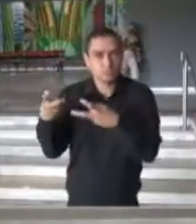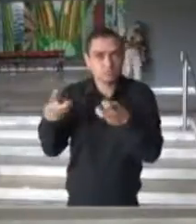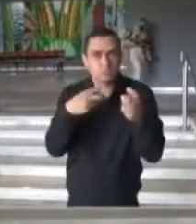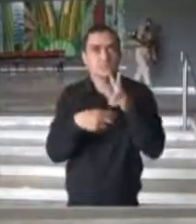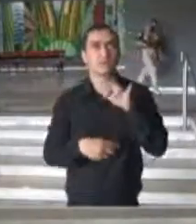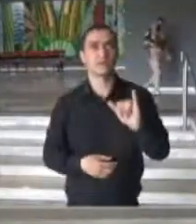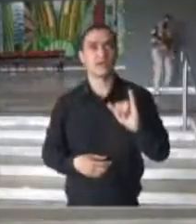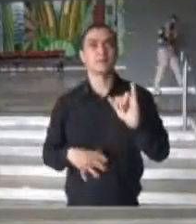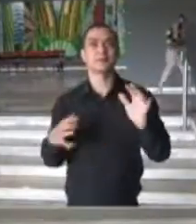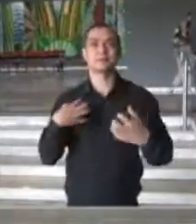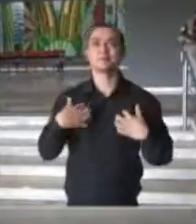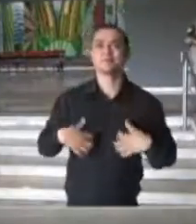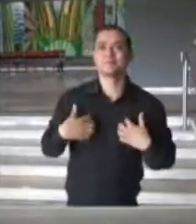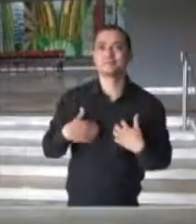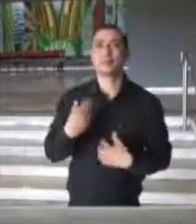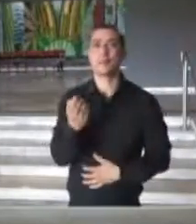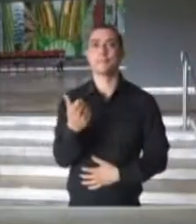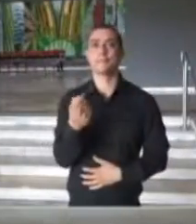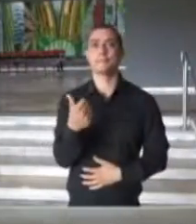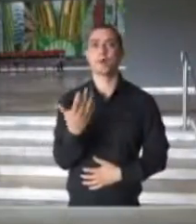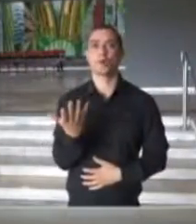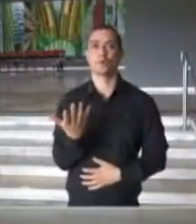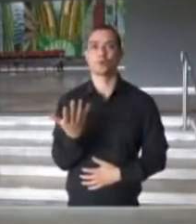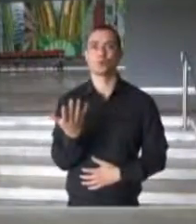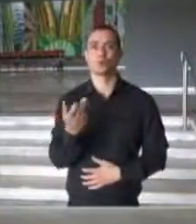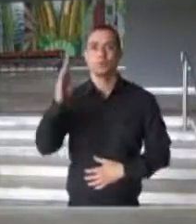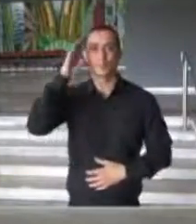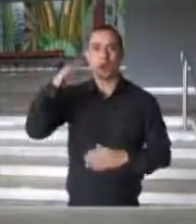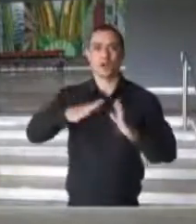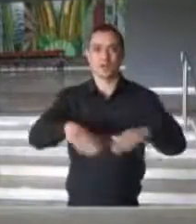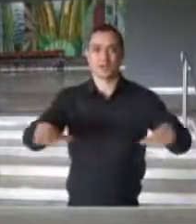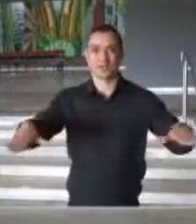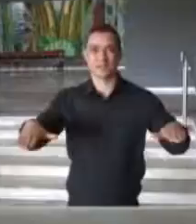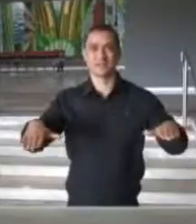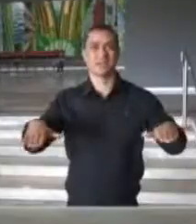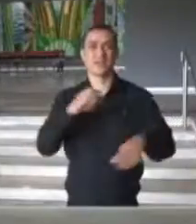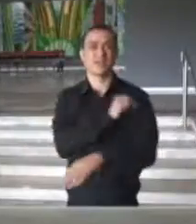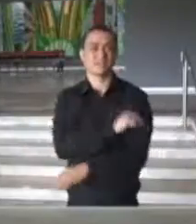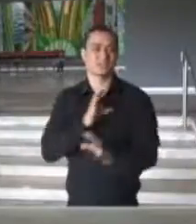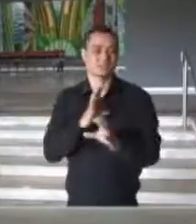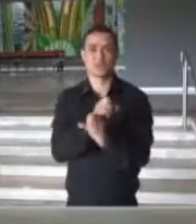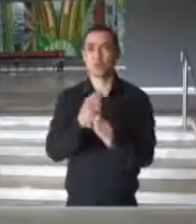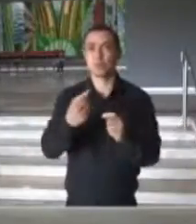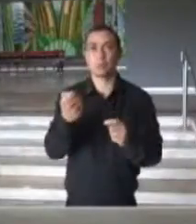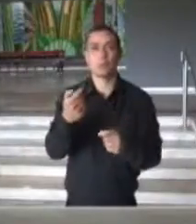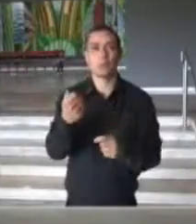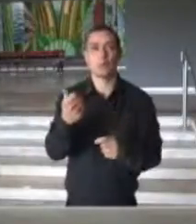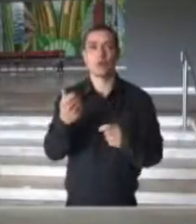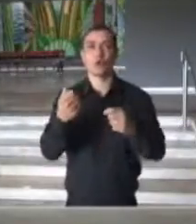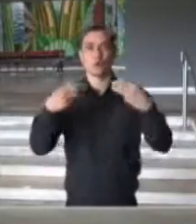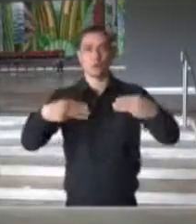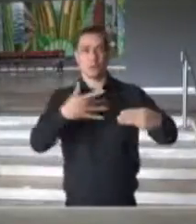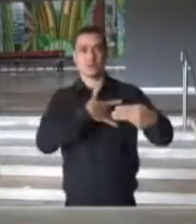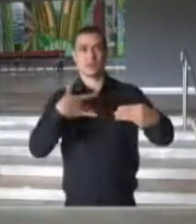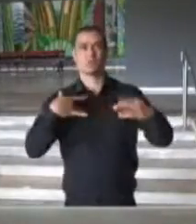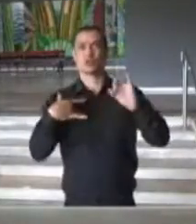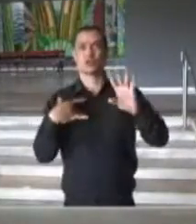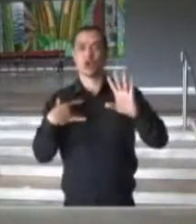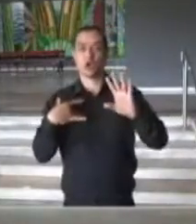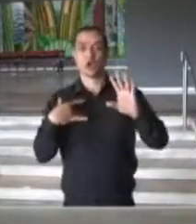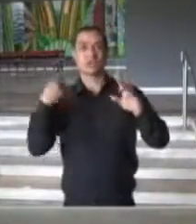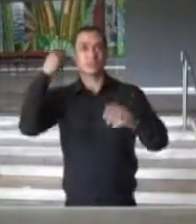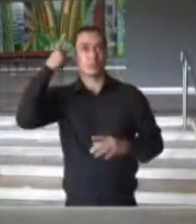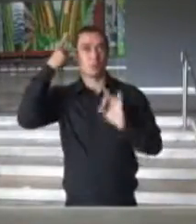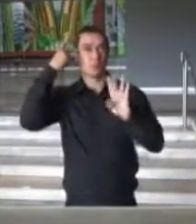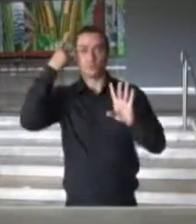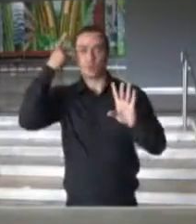lamentando o número tão pequeno de vacinas para as crianças que o Ministério da Saúde disponibiliza, não apenas para São Paulo, mas para as